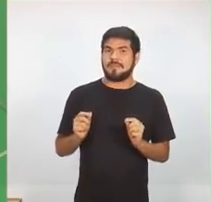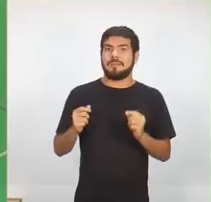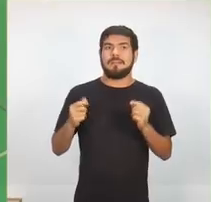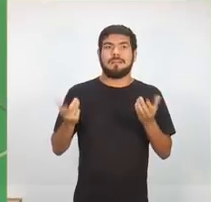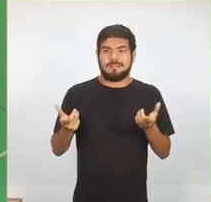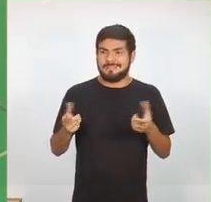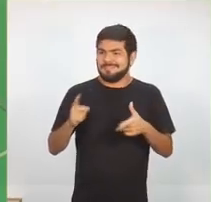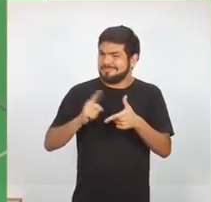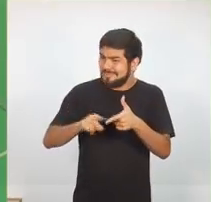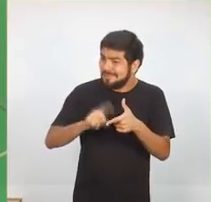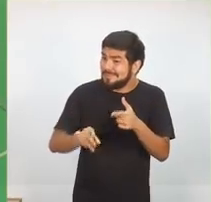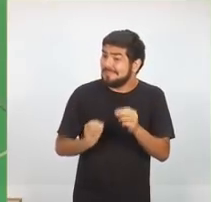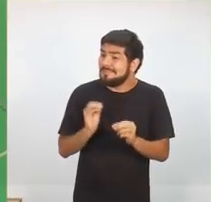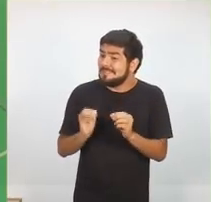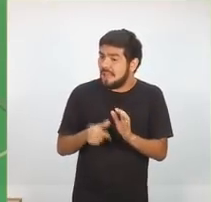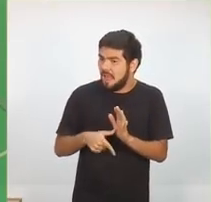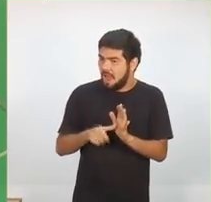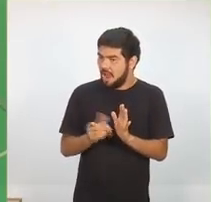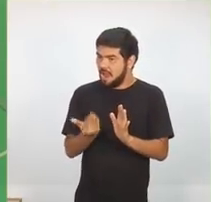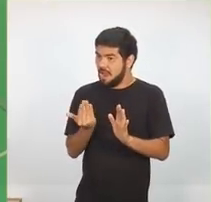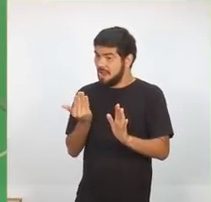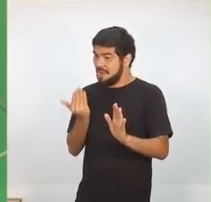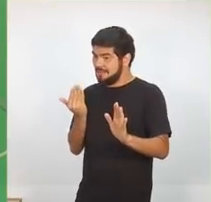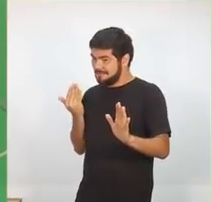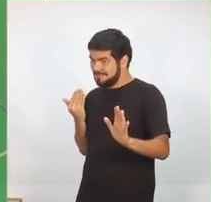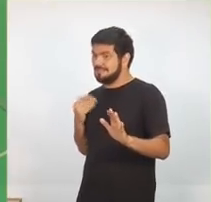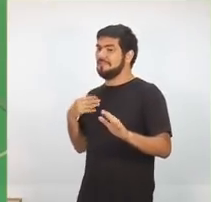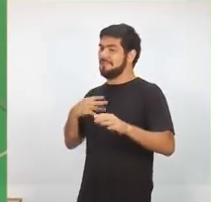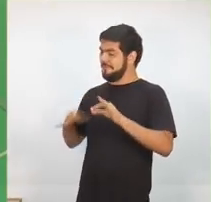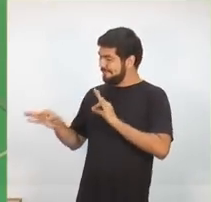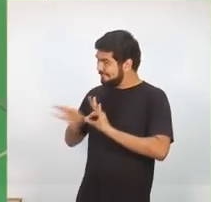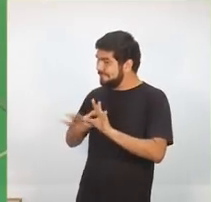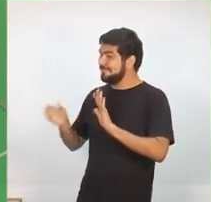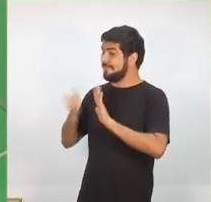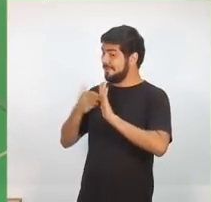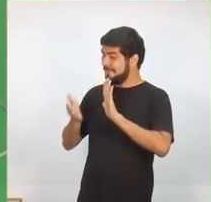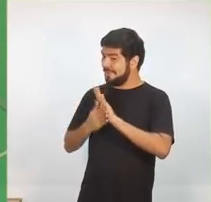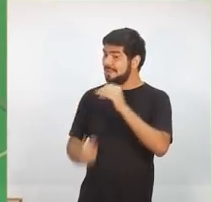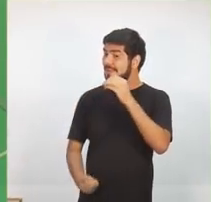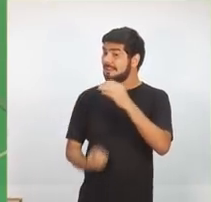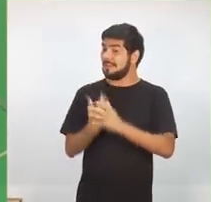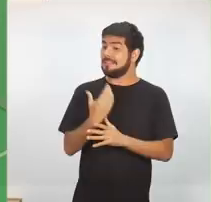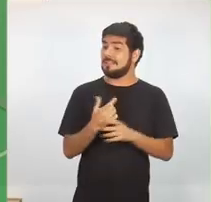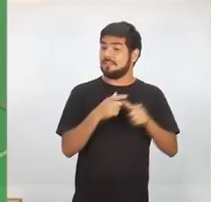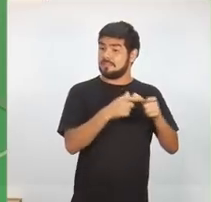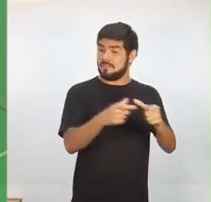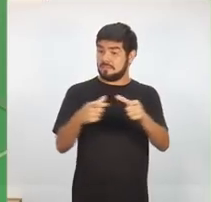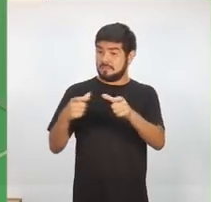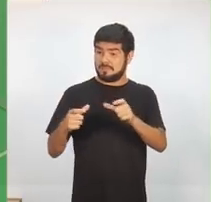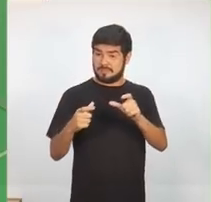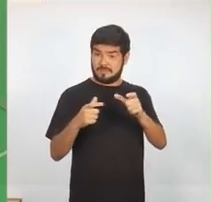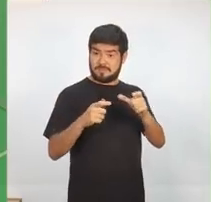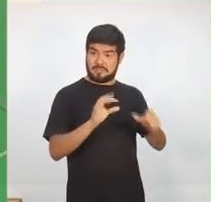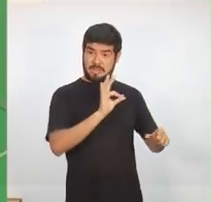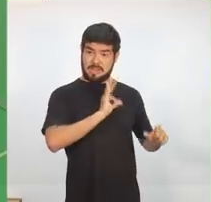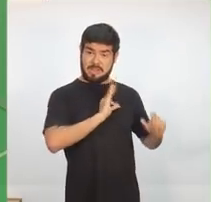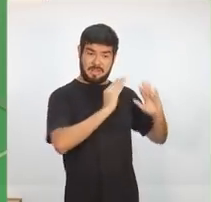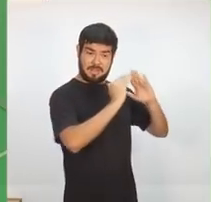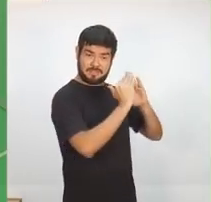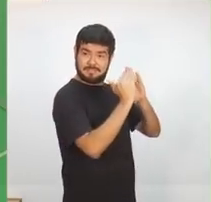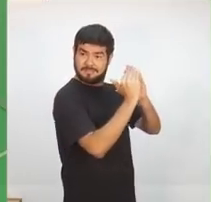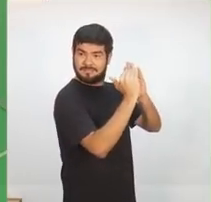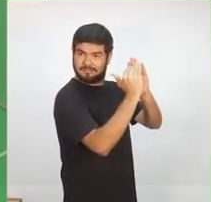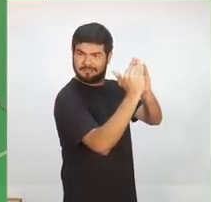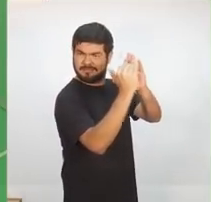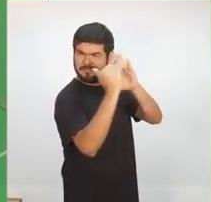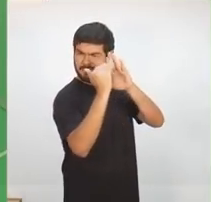combatida preventivamente. E no nosso plano de governo, nós temos a criação das unidades de policiamento preventivo para colocar